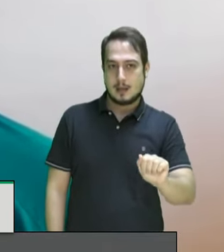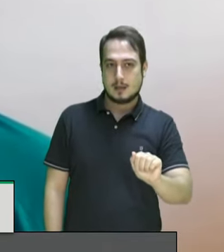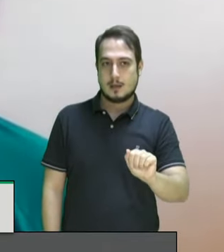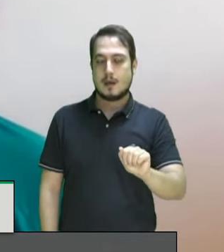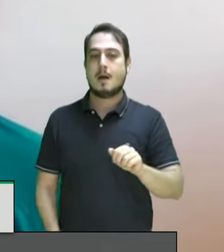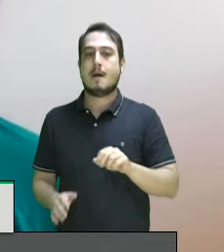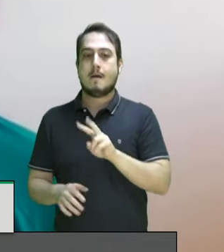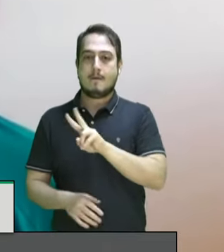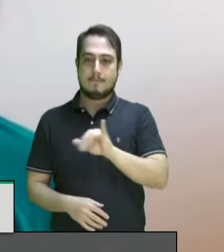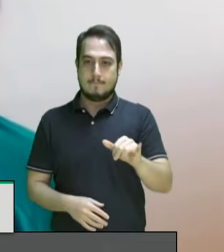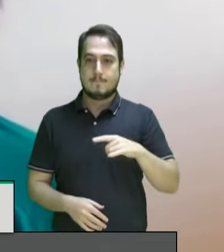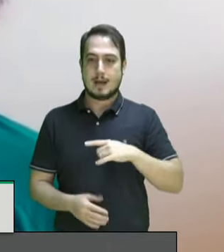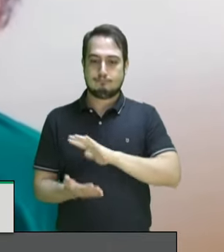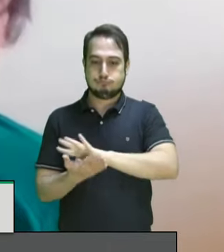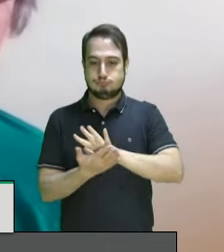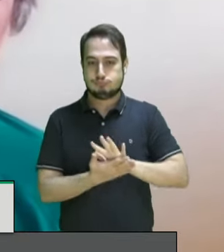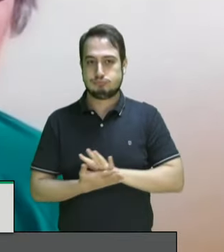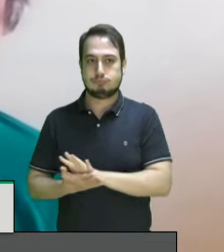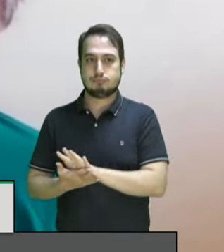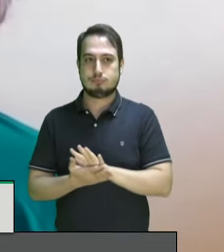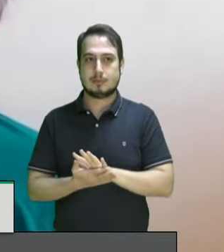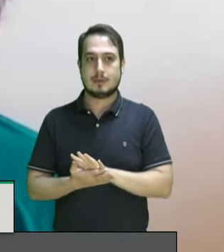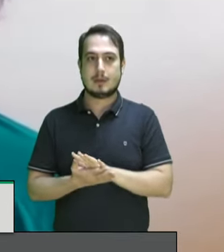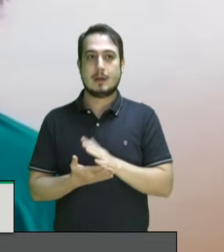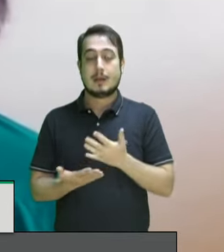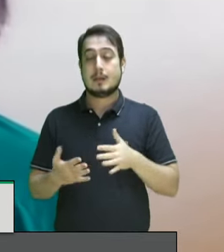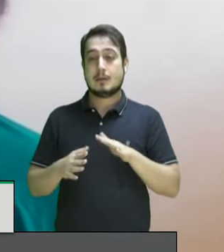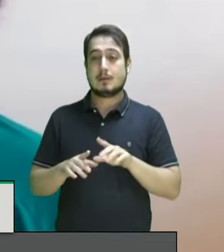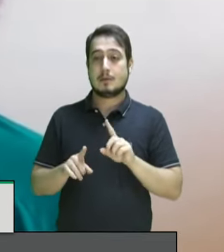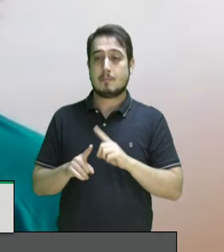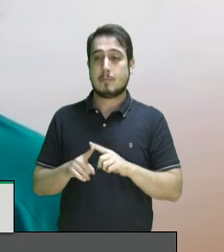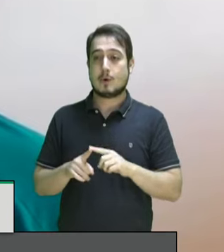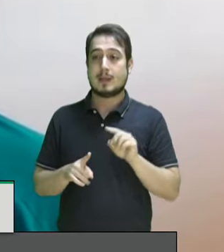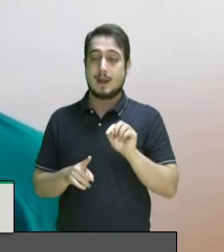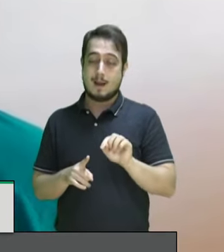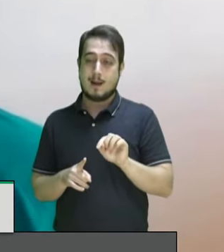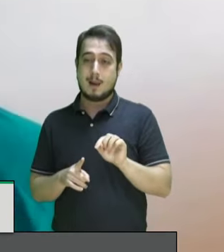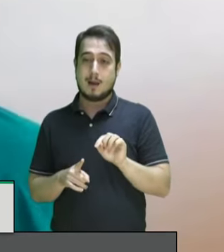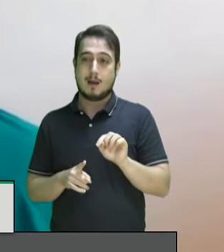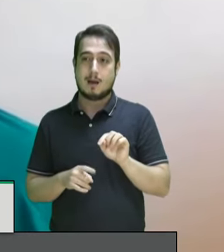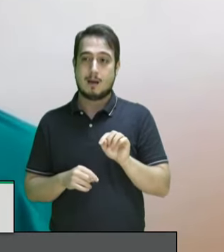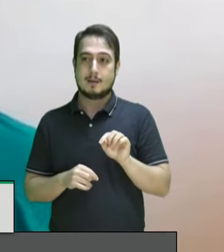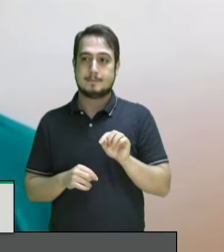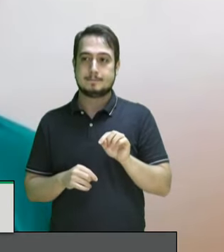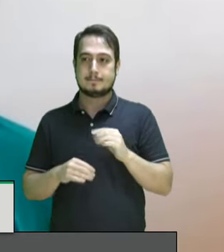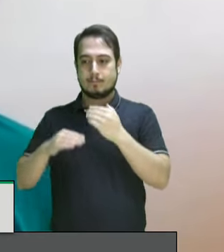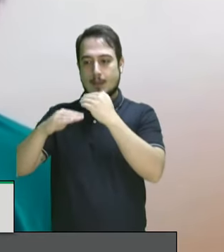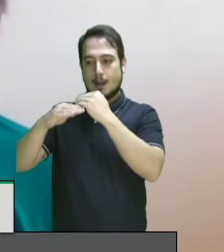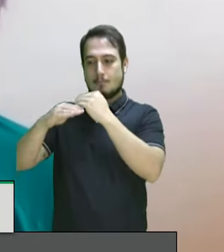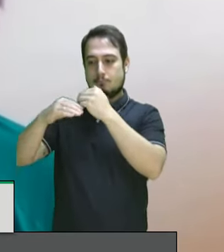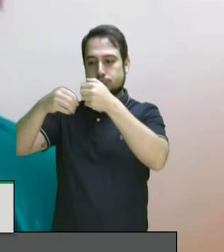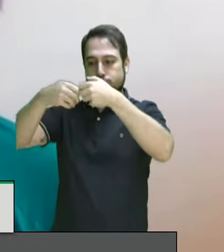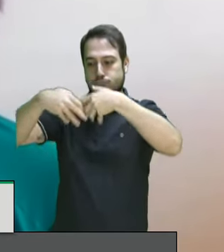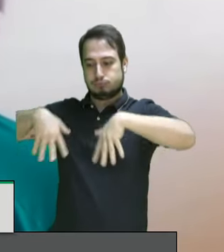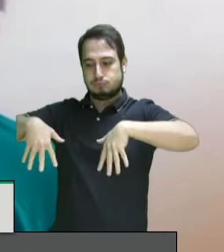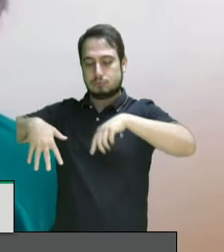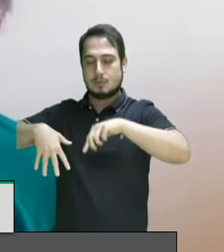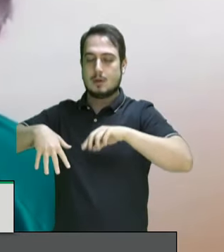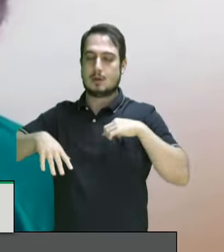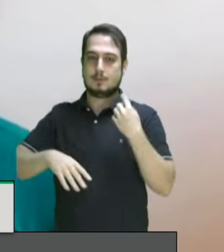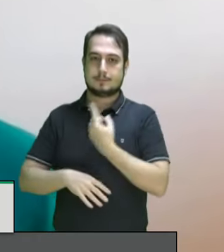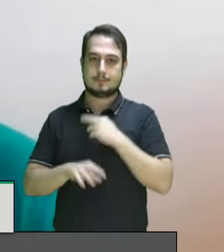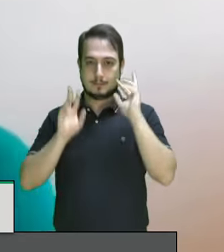formas de discriminação, inclusive porque ela tende a hierarquizar a nossa humanidade.